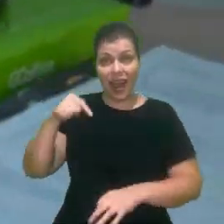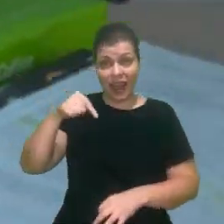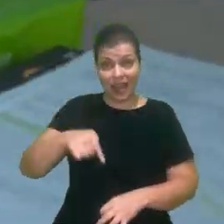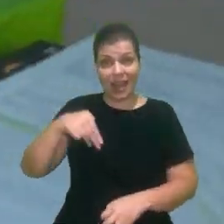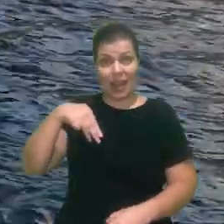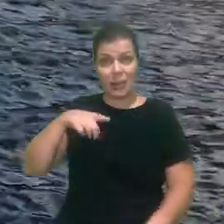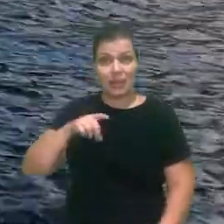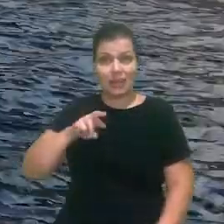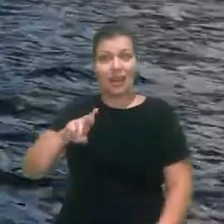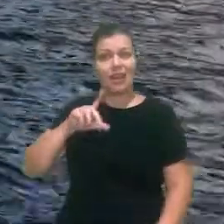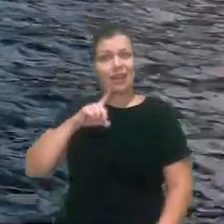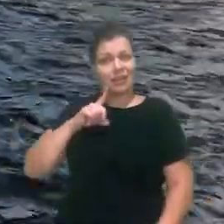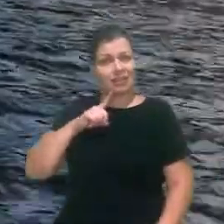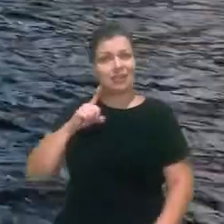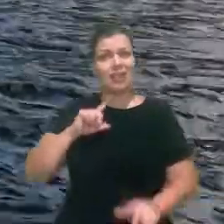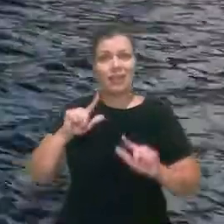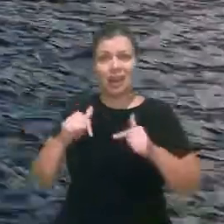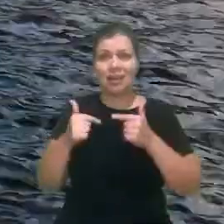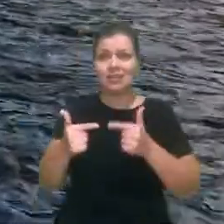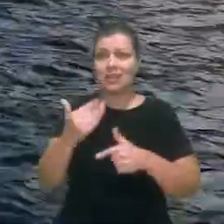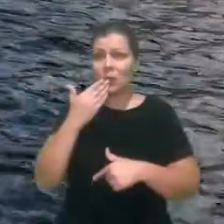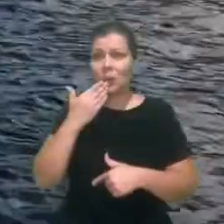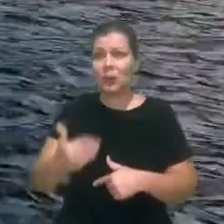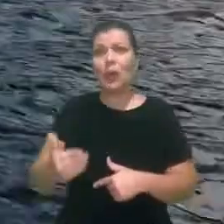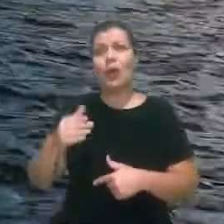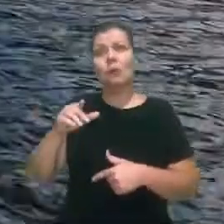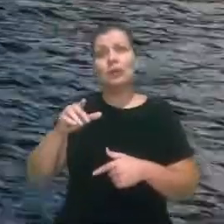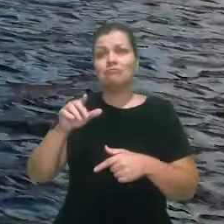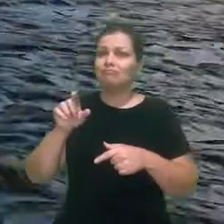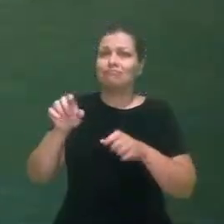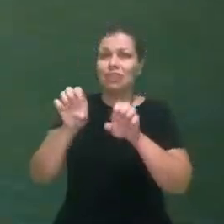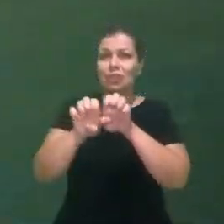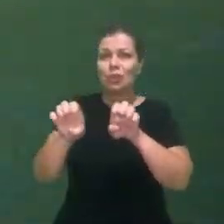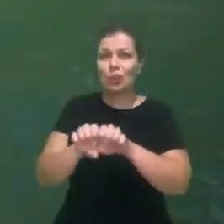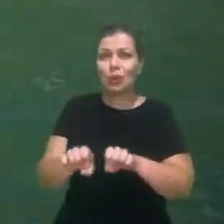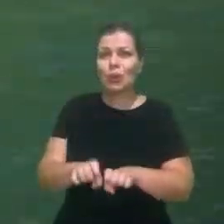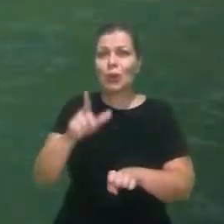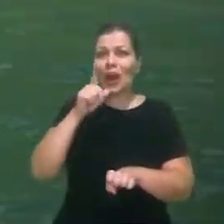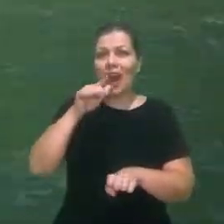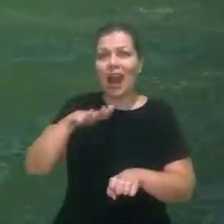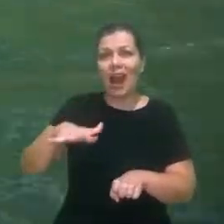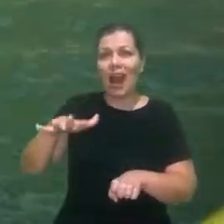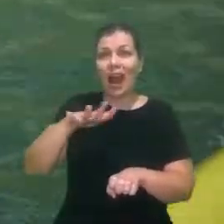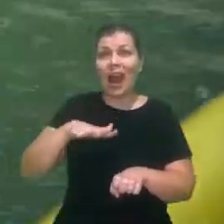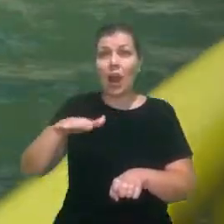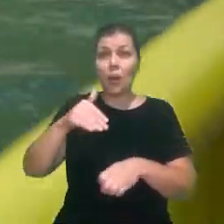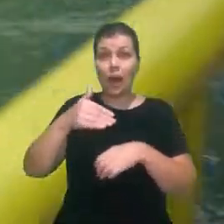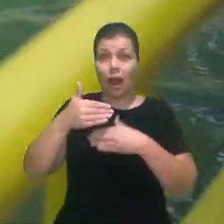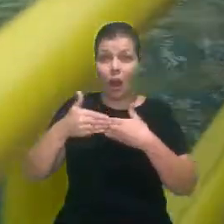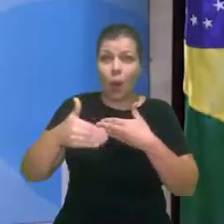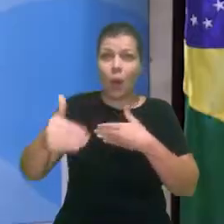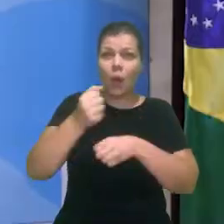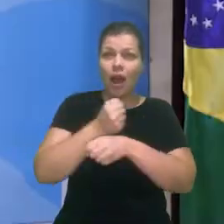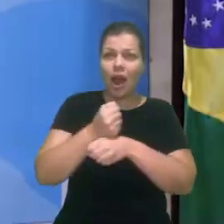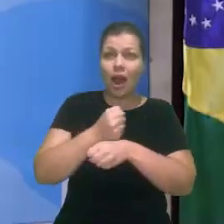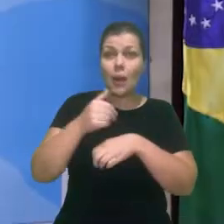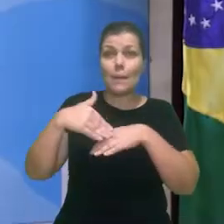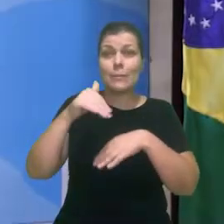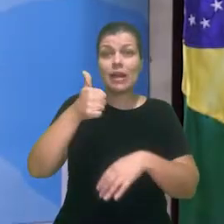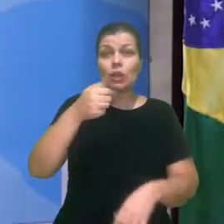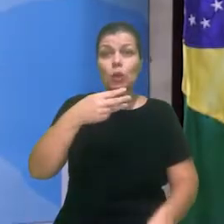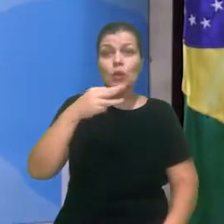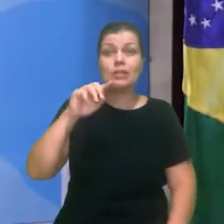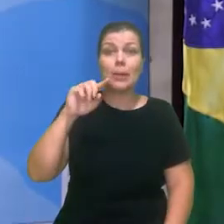uma ação voltada para a infraestrutura hídrica, que permite que, ao longo dos próximos anos, mais de 12 milhões de